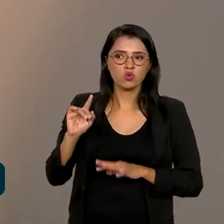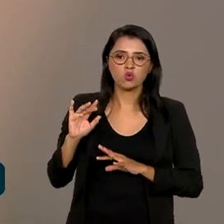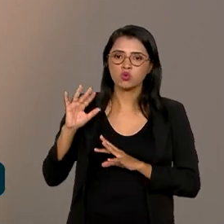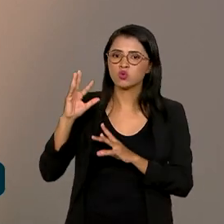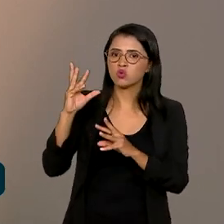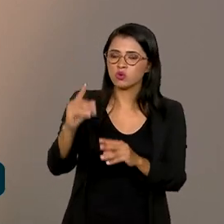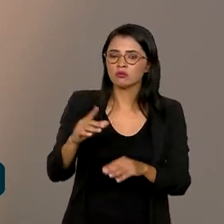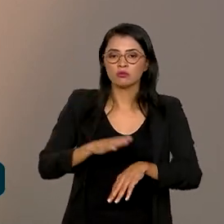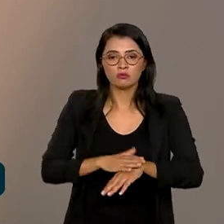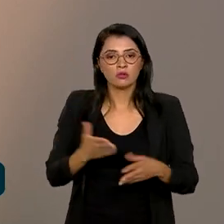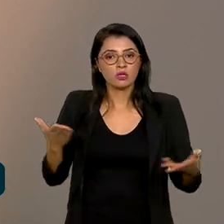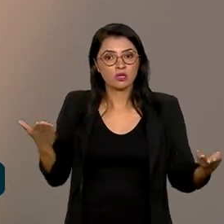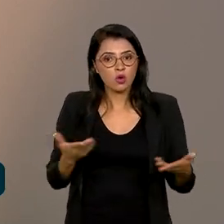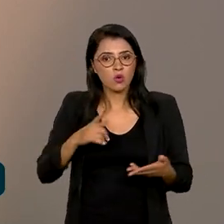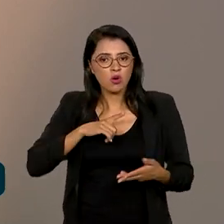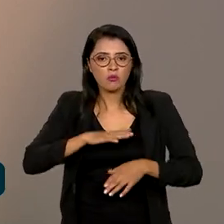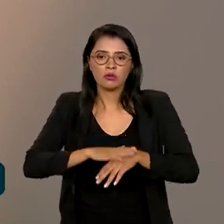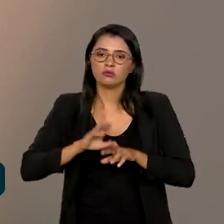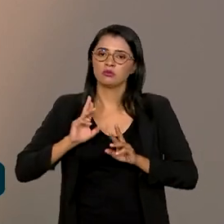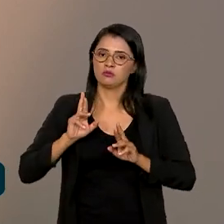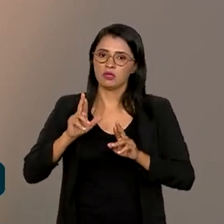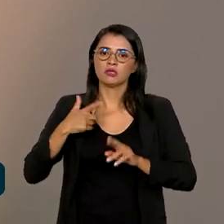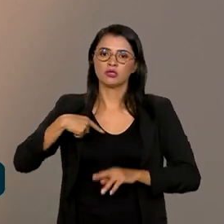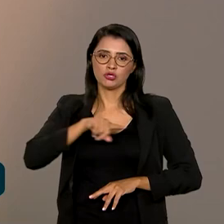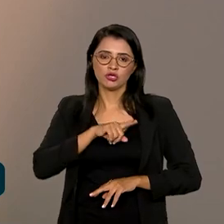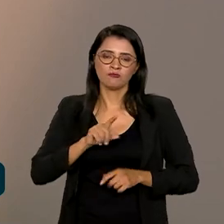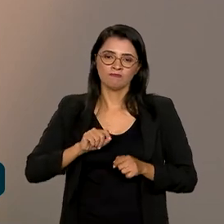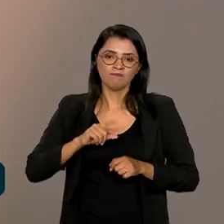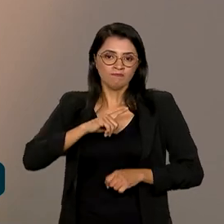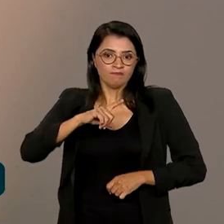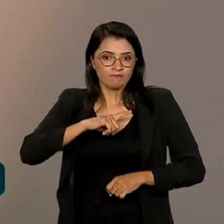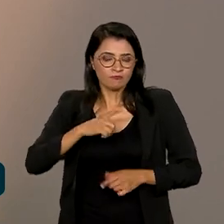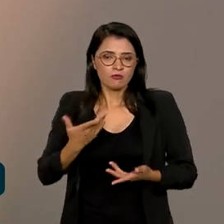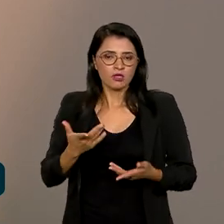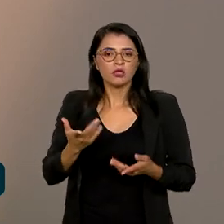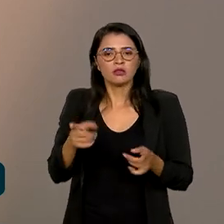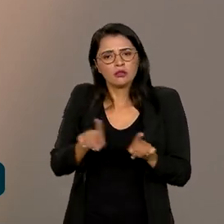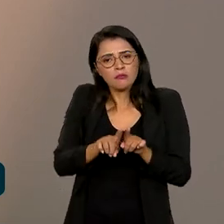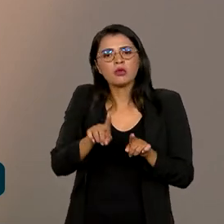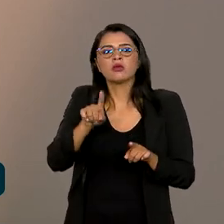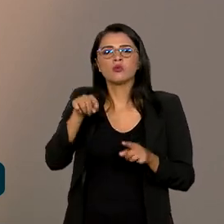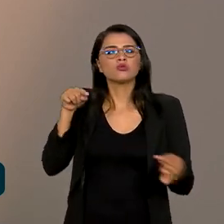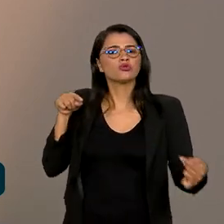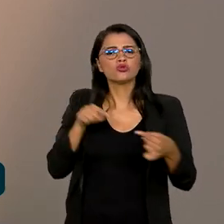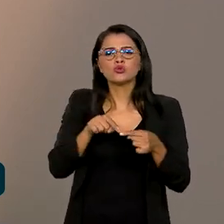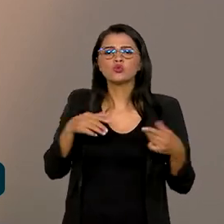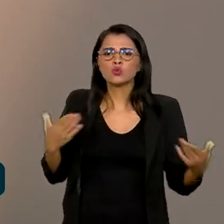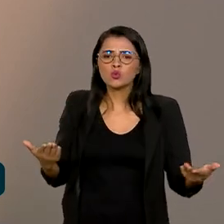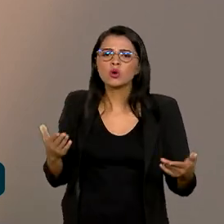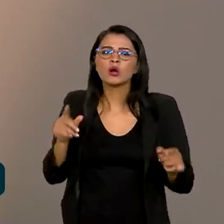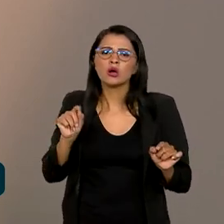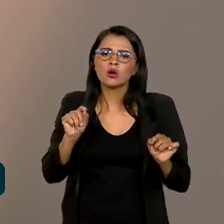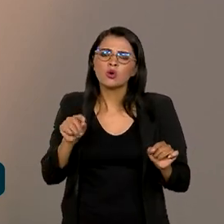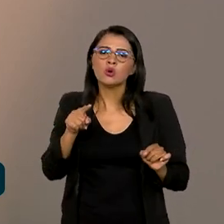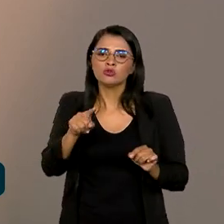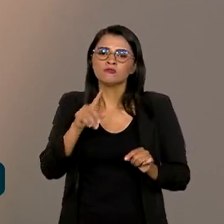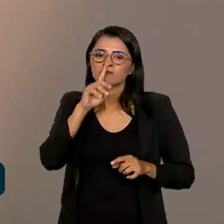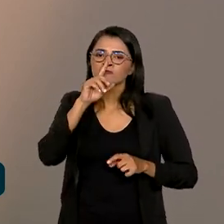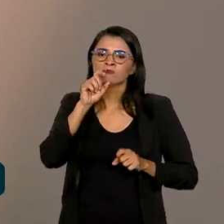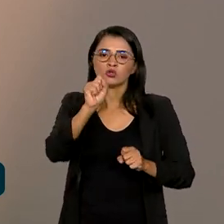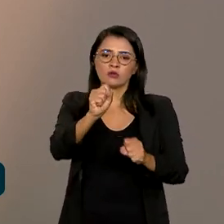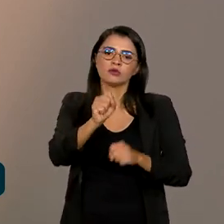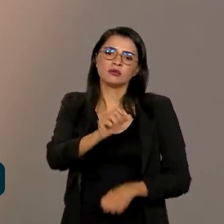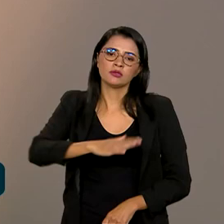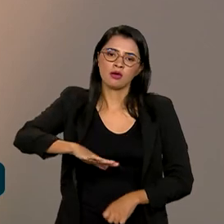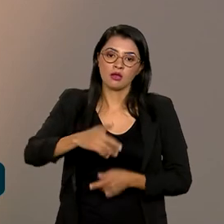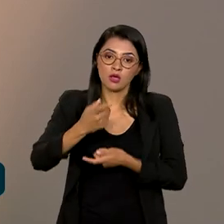momento está sendo de muita esperança que estamos colocando. E nós temos também a missão, né? De fazer esse fortalecimento do